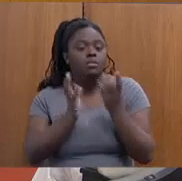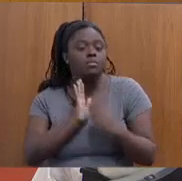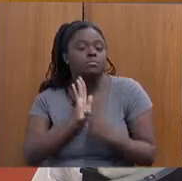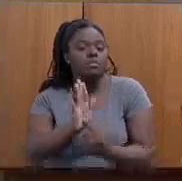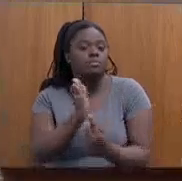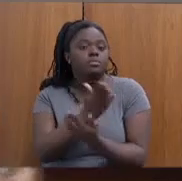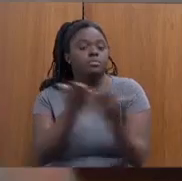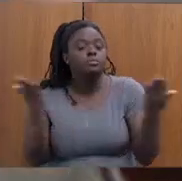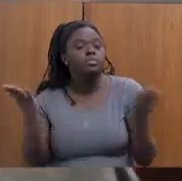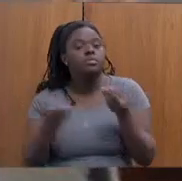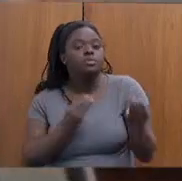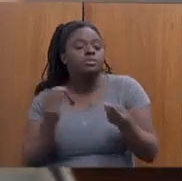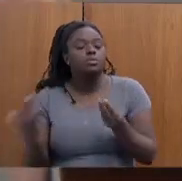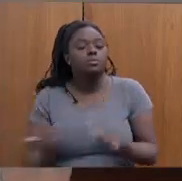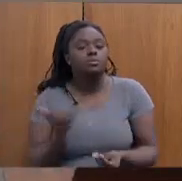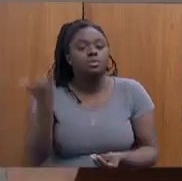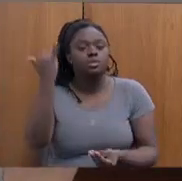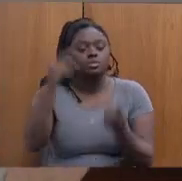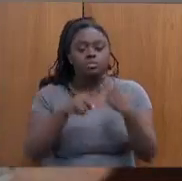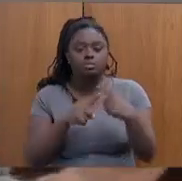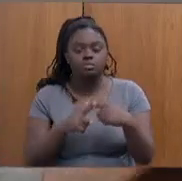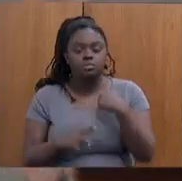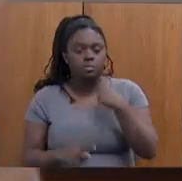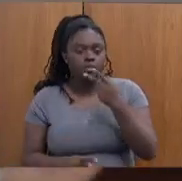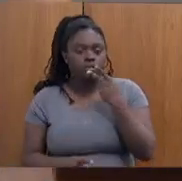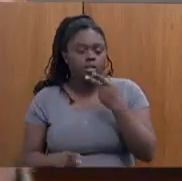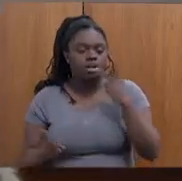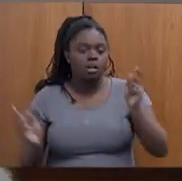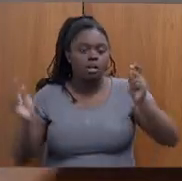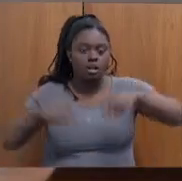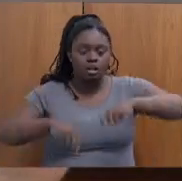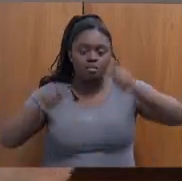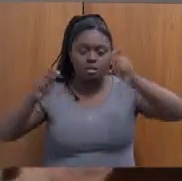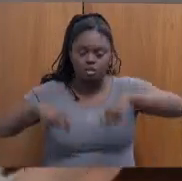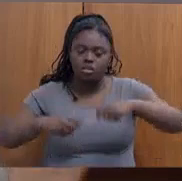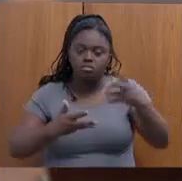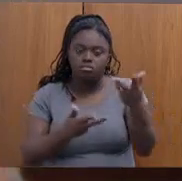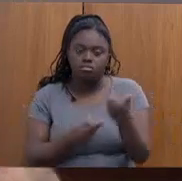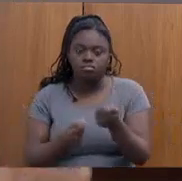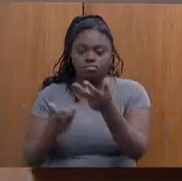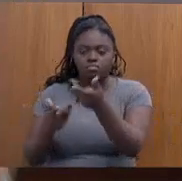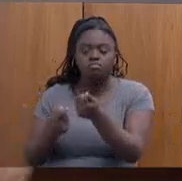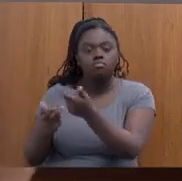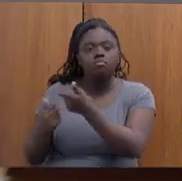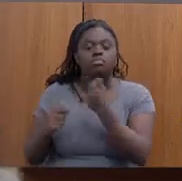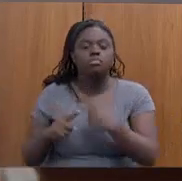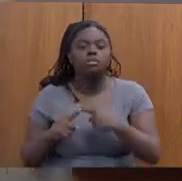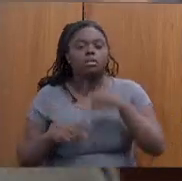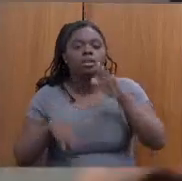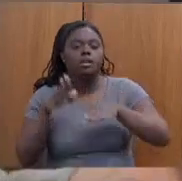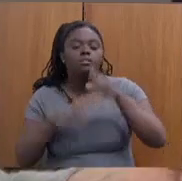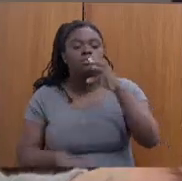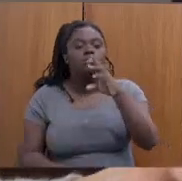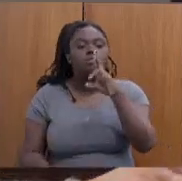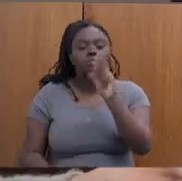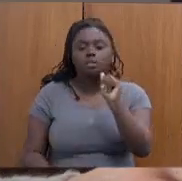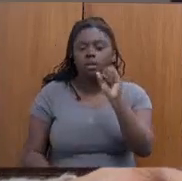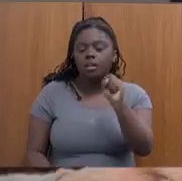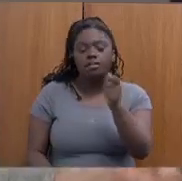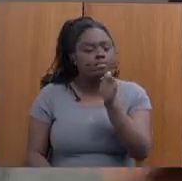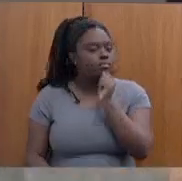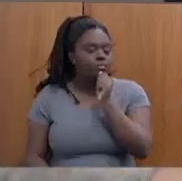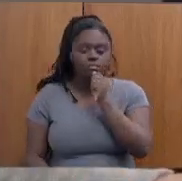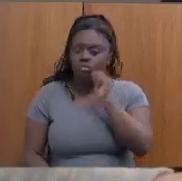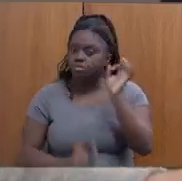importância, quando eu falei da capacitação nesse fluxo de atendimento, é porque, às vezes, o CRAS ainda não está preparado